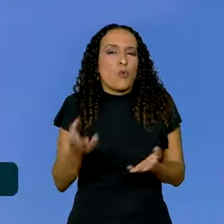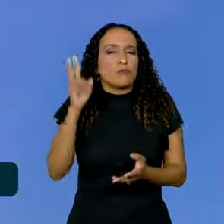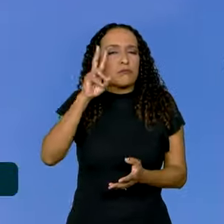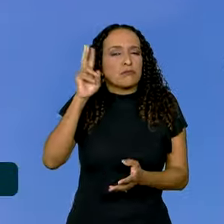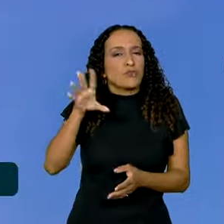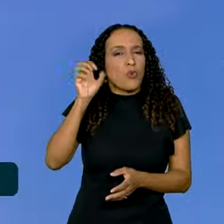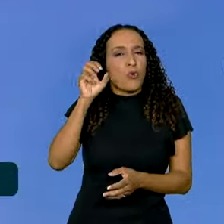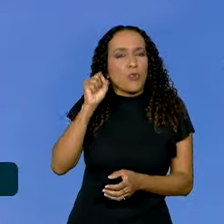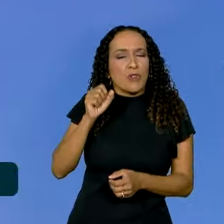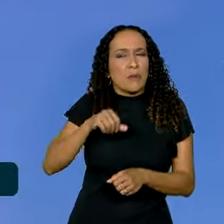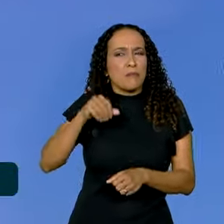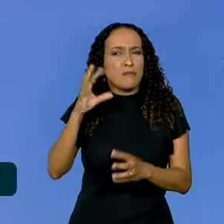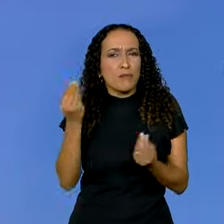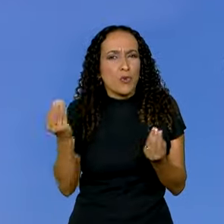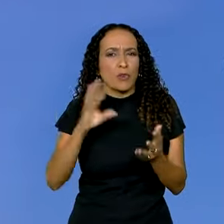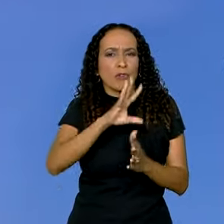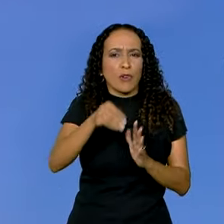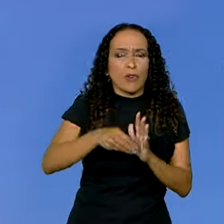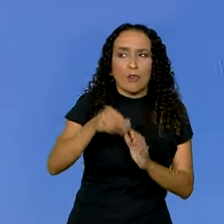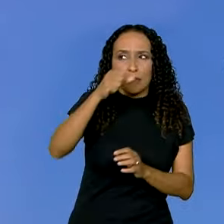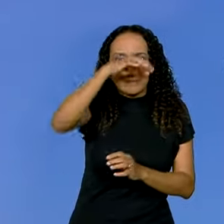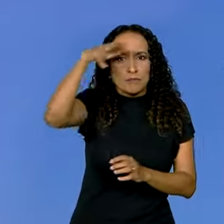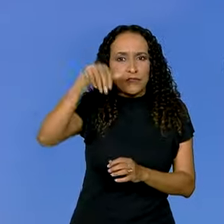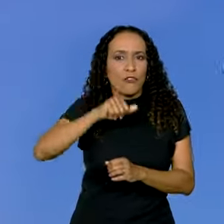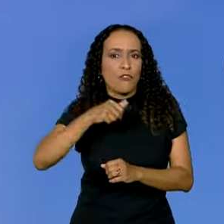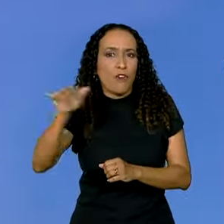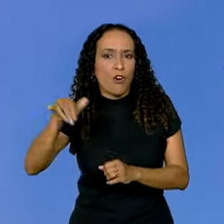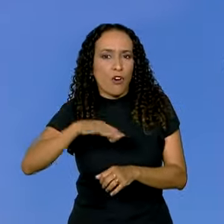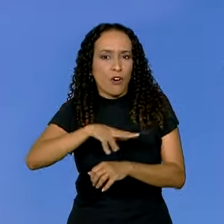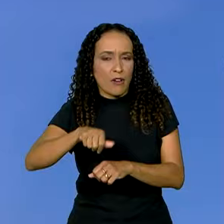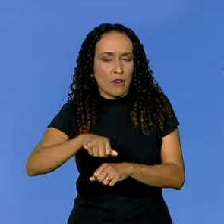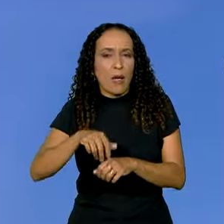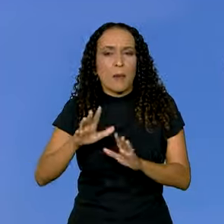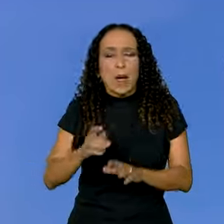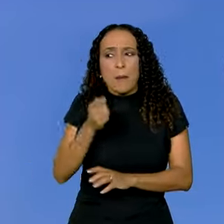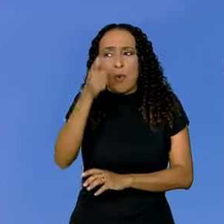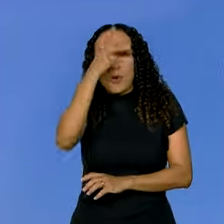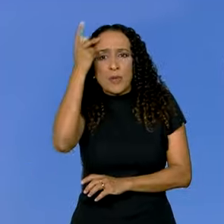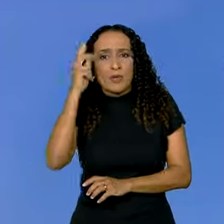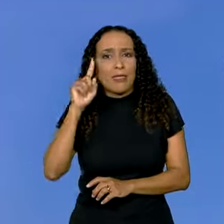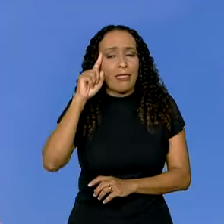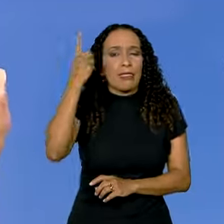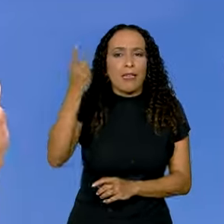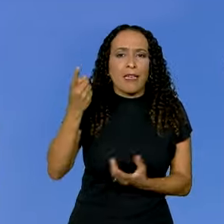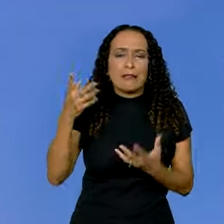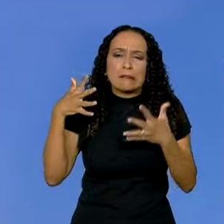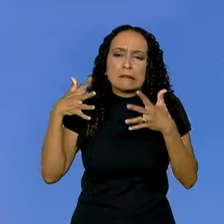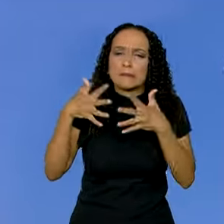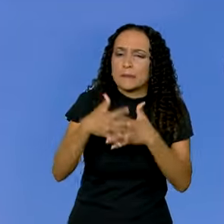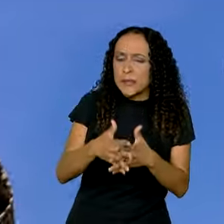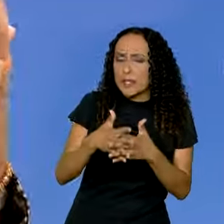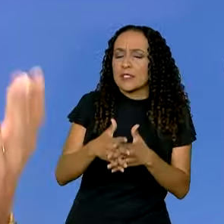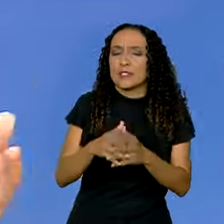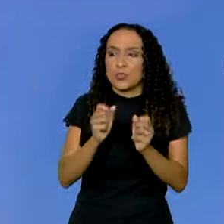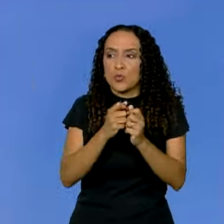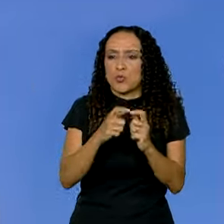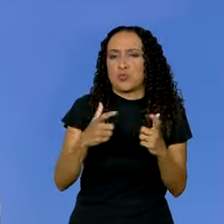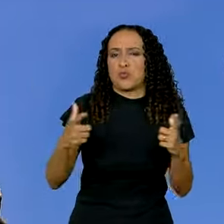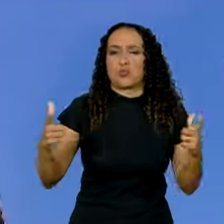Amazônia no exterior, mas a verdade é que poucas pessoas têm ideia da complexidade, da